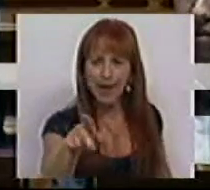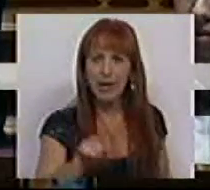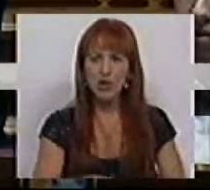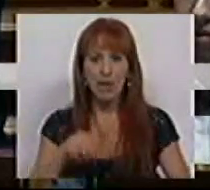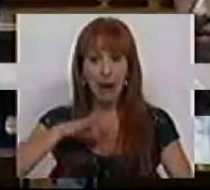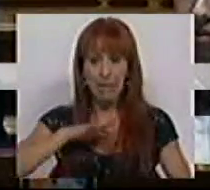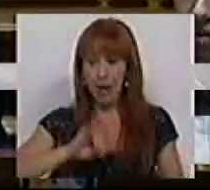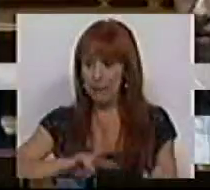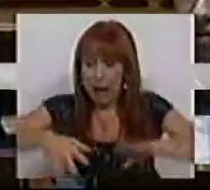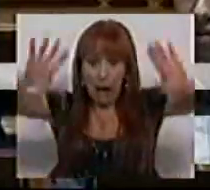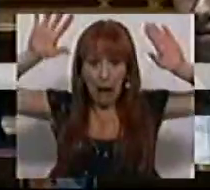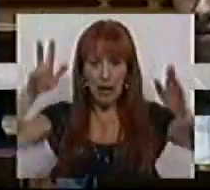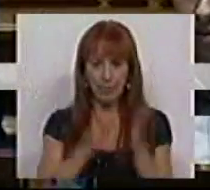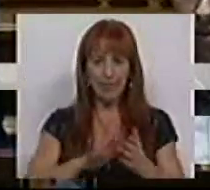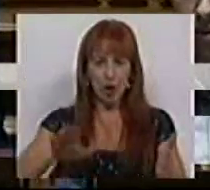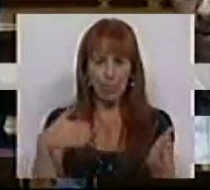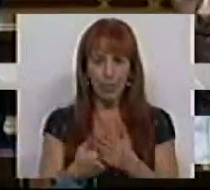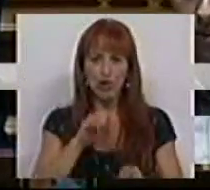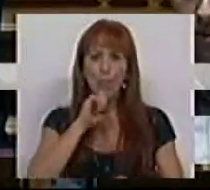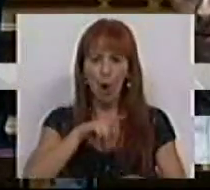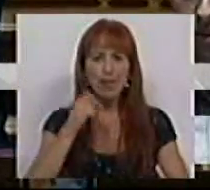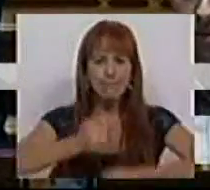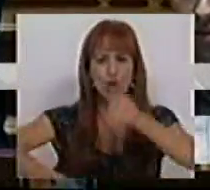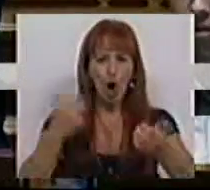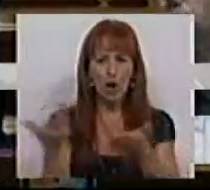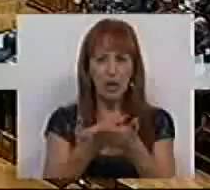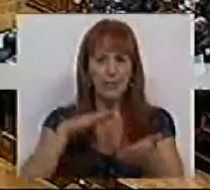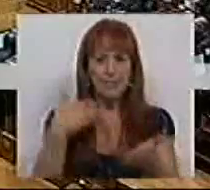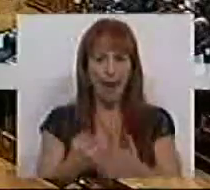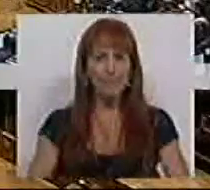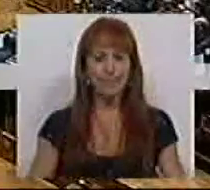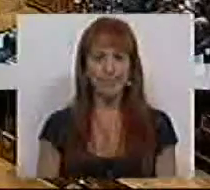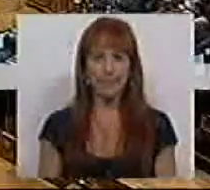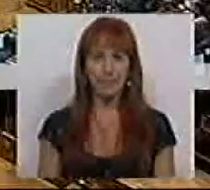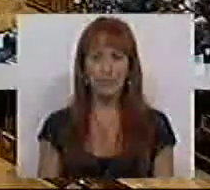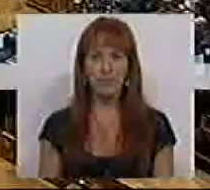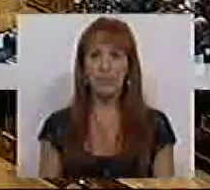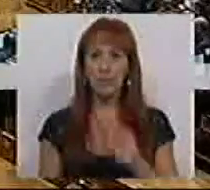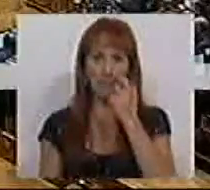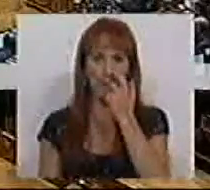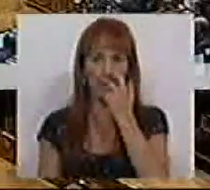para emendar a mão e para aprovar uma proposta que pode de facto melhorar a economia. não Tchau! Muitas coisas optanas científicas! Tchau! Tchau! Tchau! Tchau!